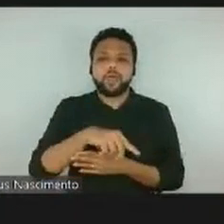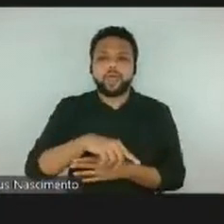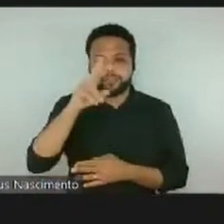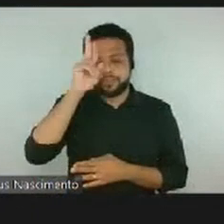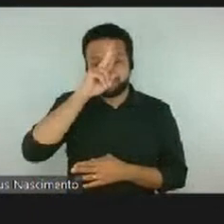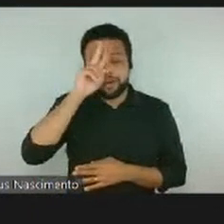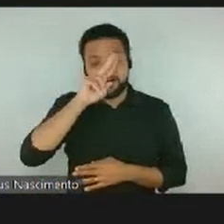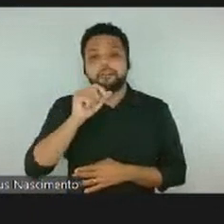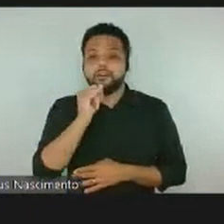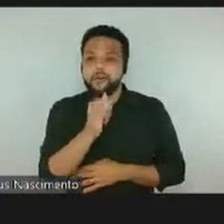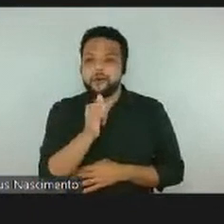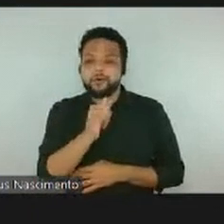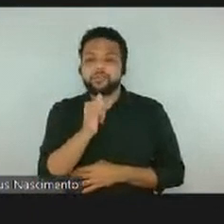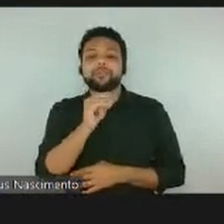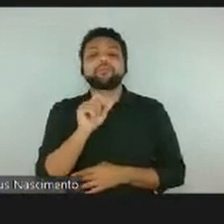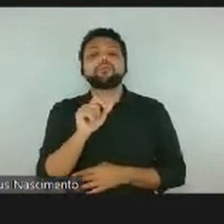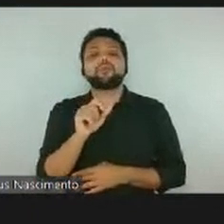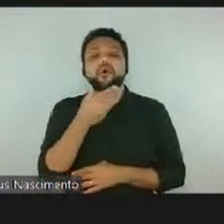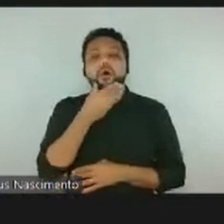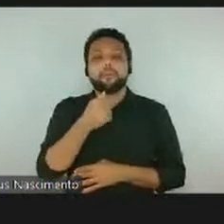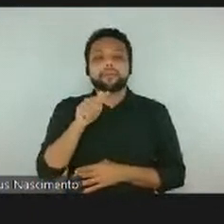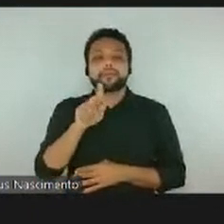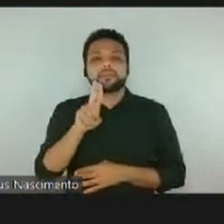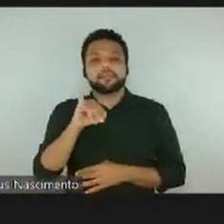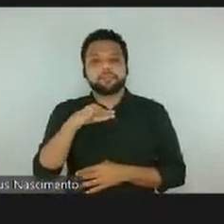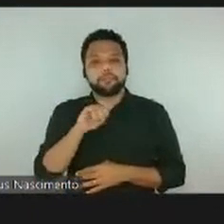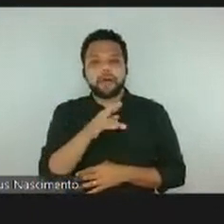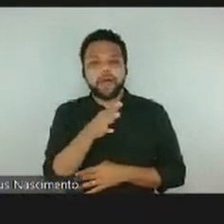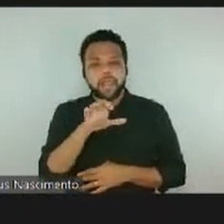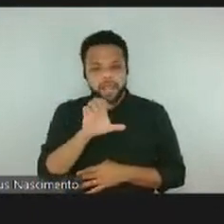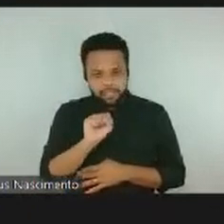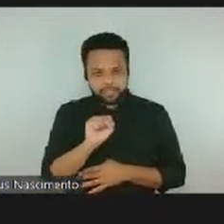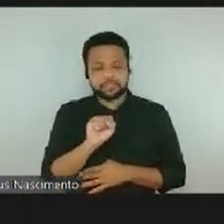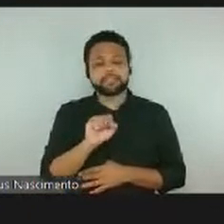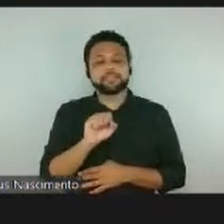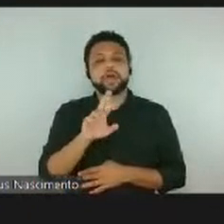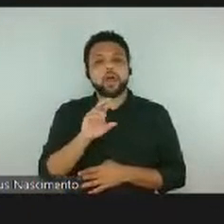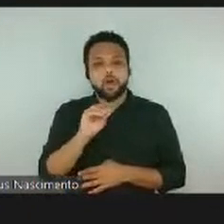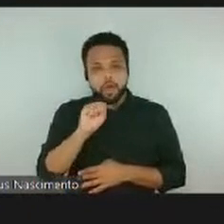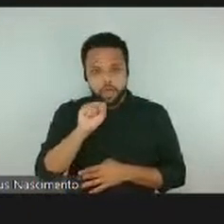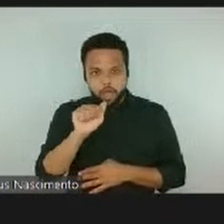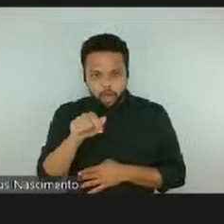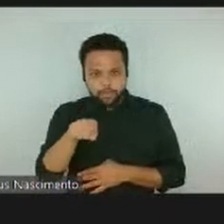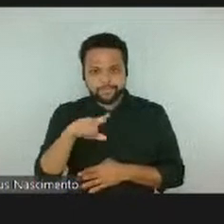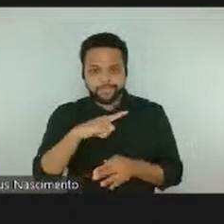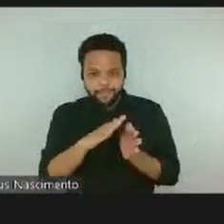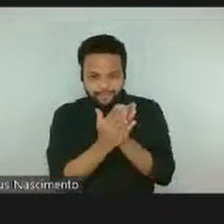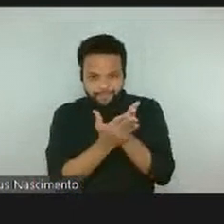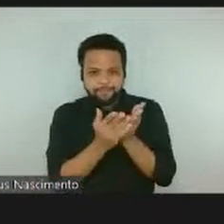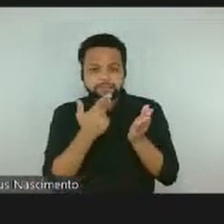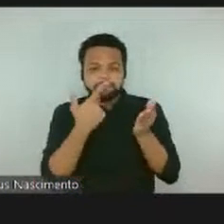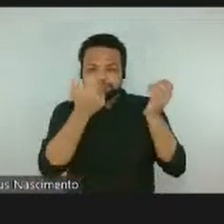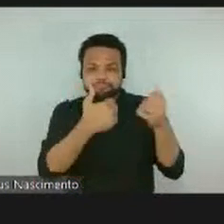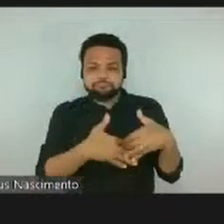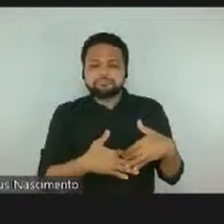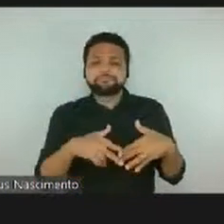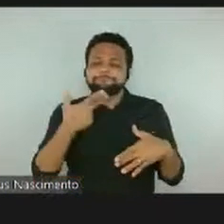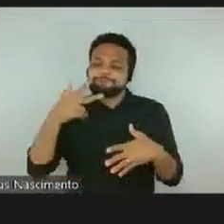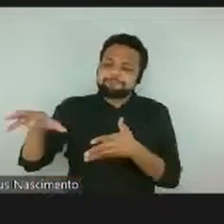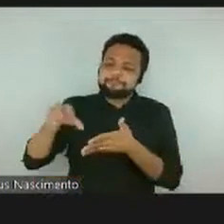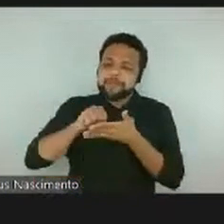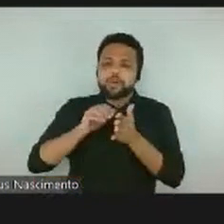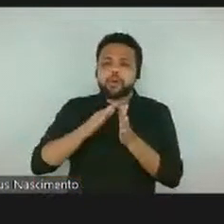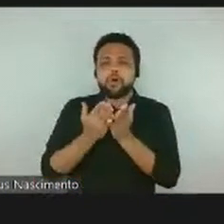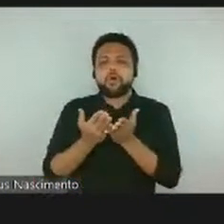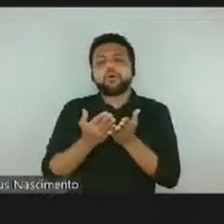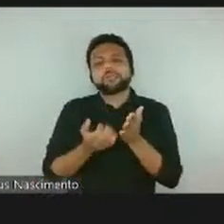Terceira Margem do Rio, e trouxe, essa é a capa do catálogo, e essa parte azul clara